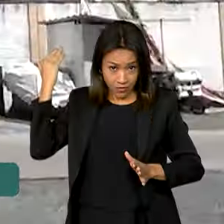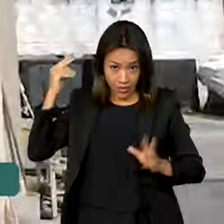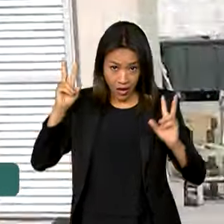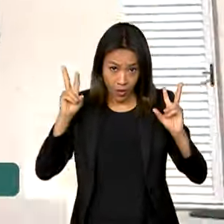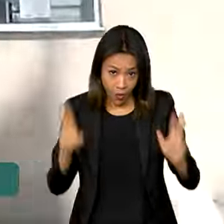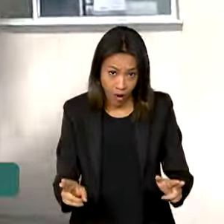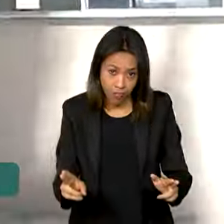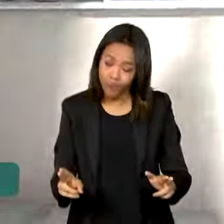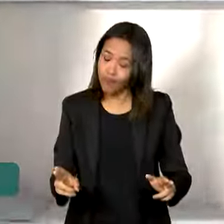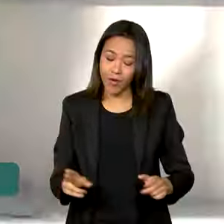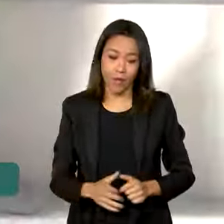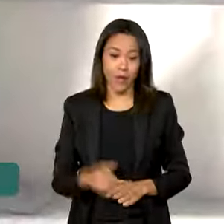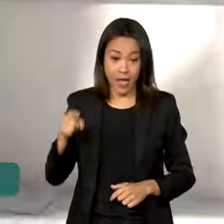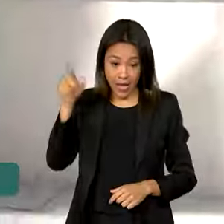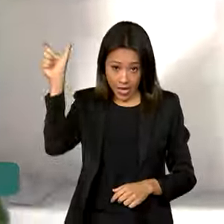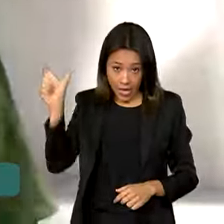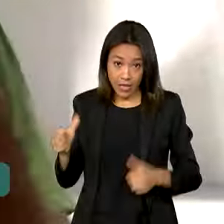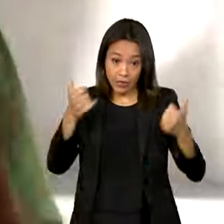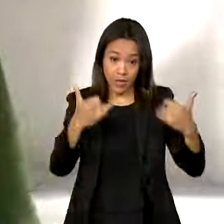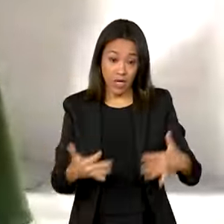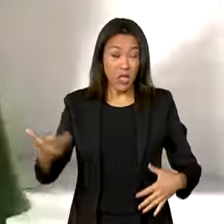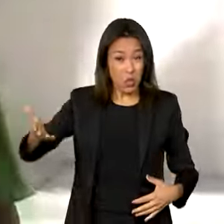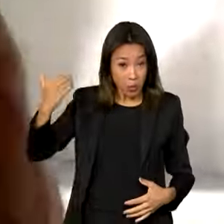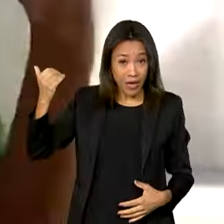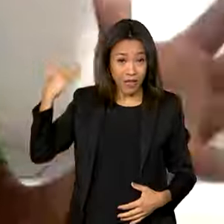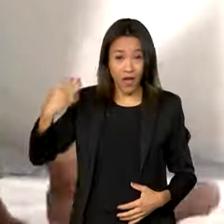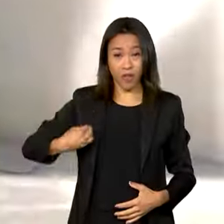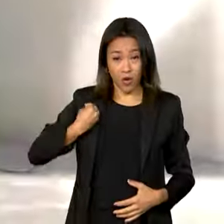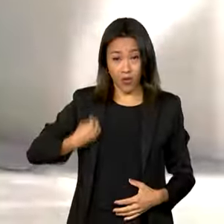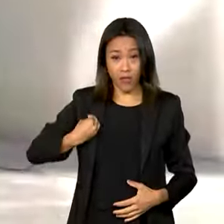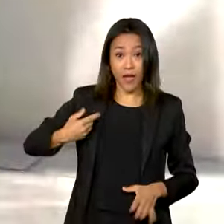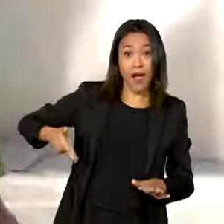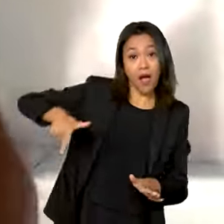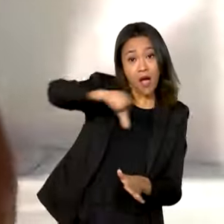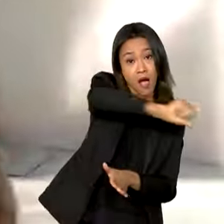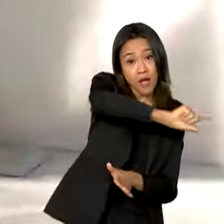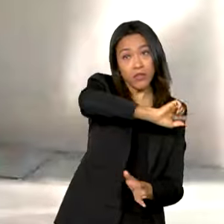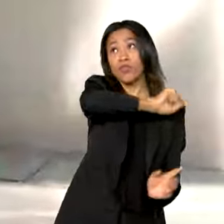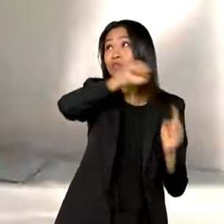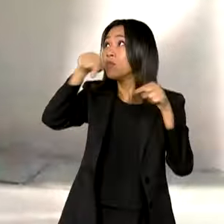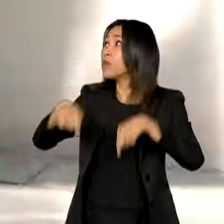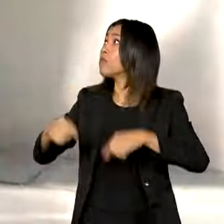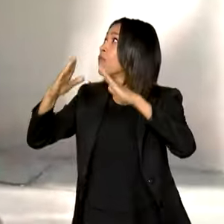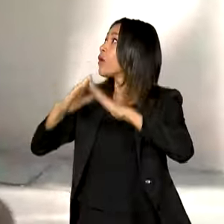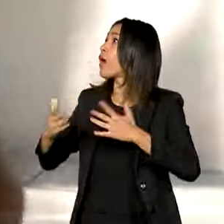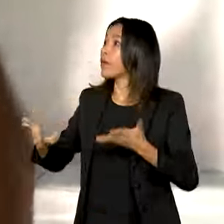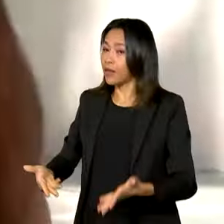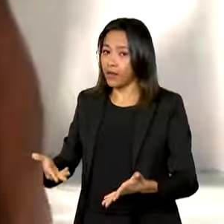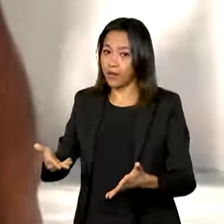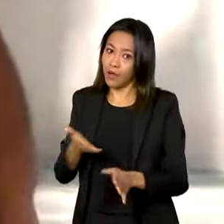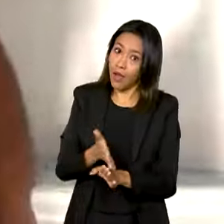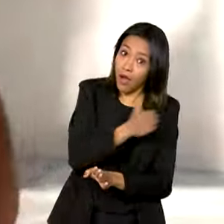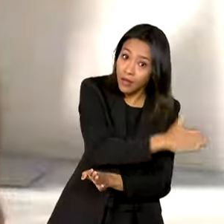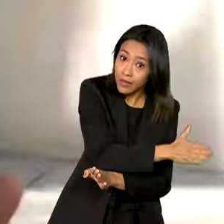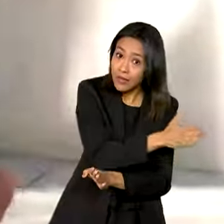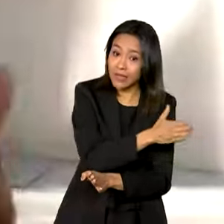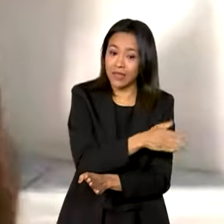Como eu vivia antes de vir para cá, muito rato,